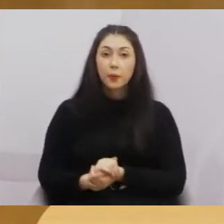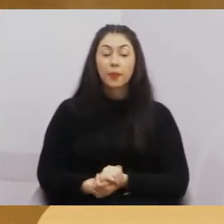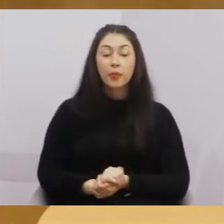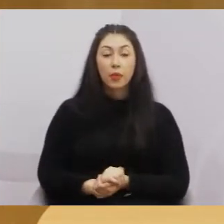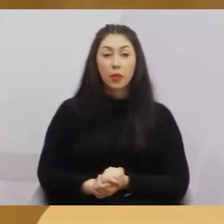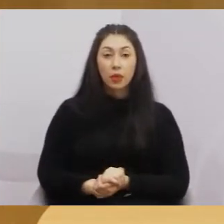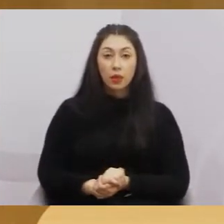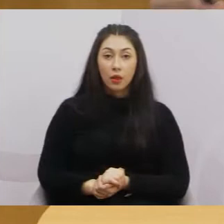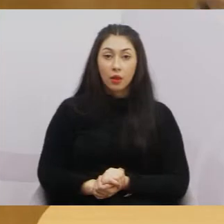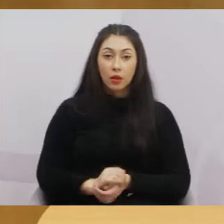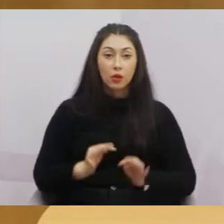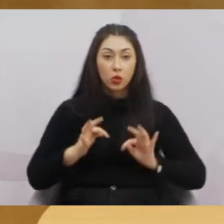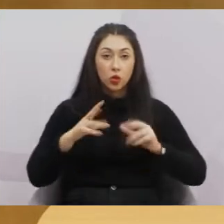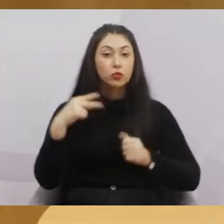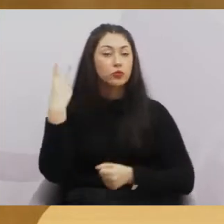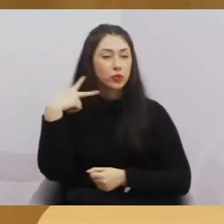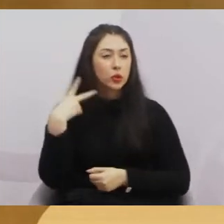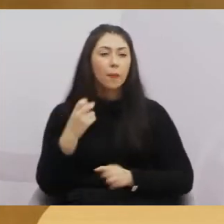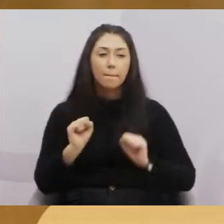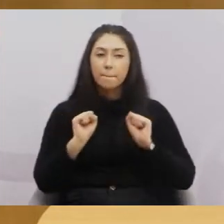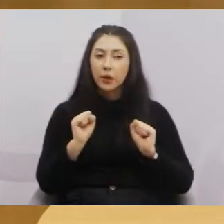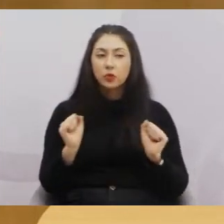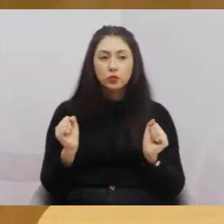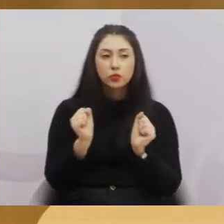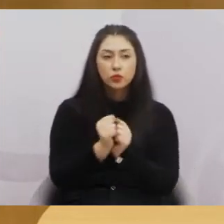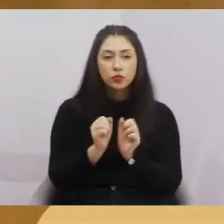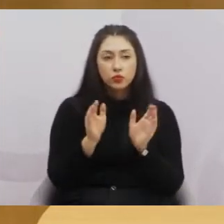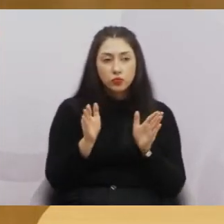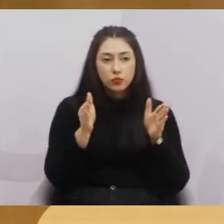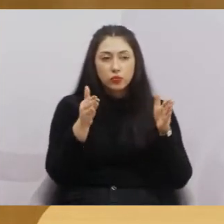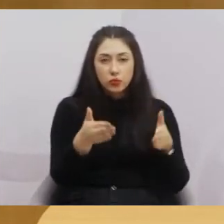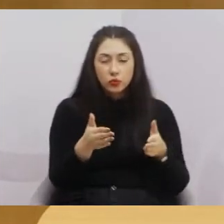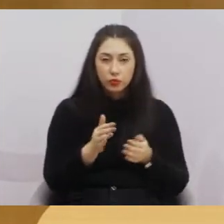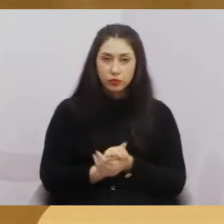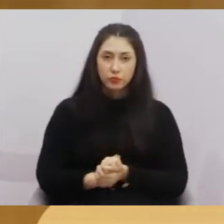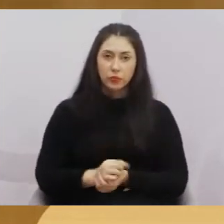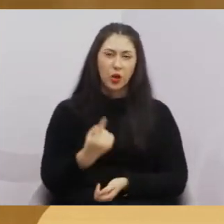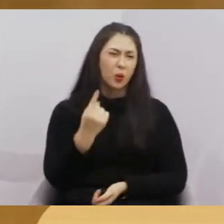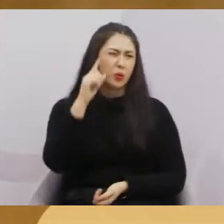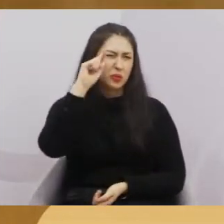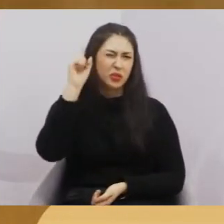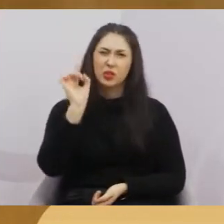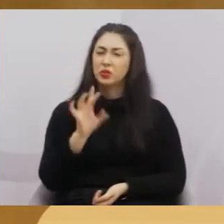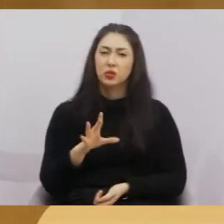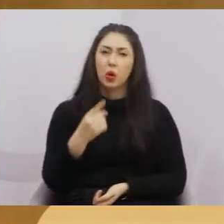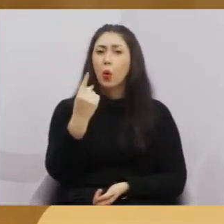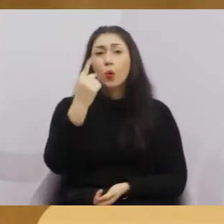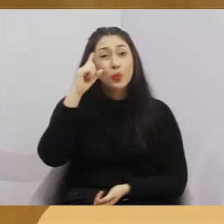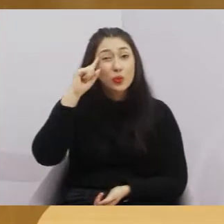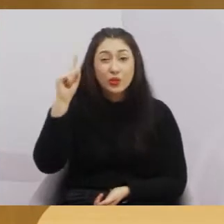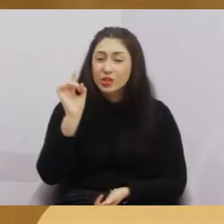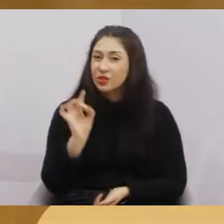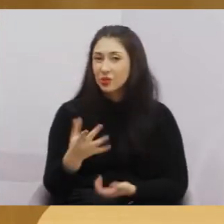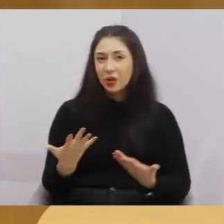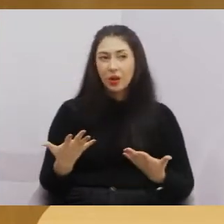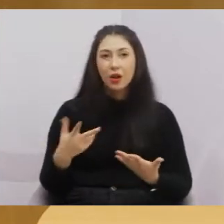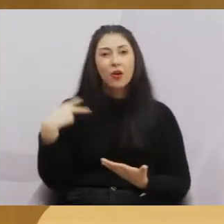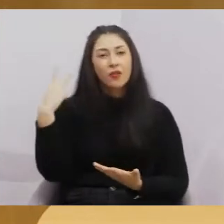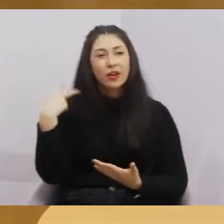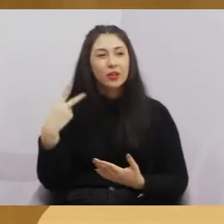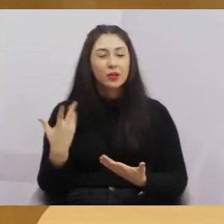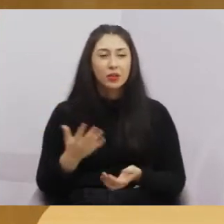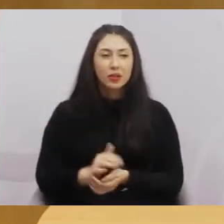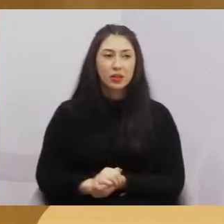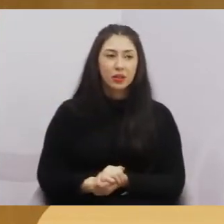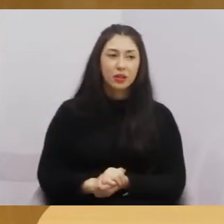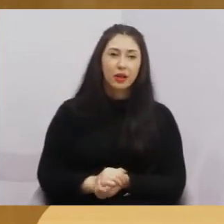justamente, para que os vereadores se adequem a esse dia, que é um dia só por semana, gente. É um dia por semana. E o vereador que dizer